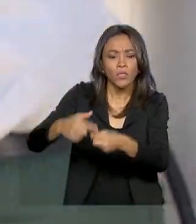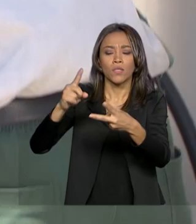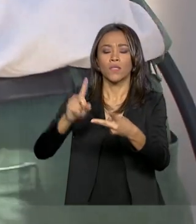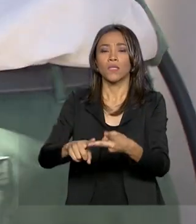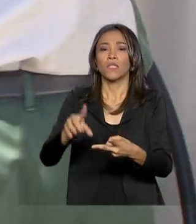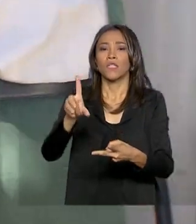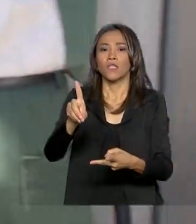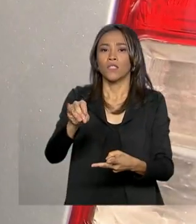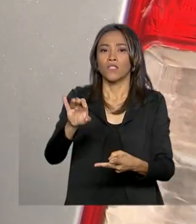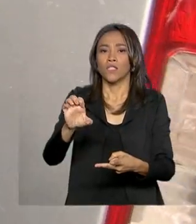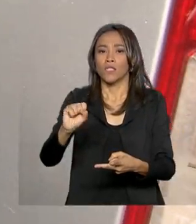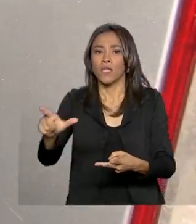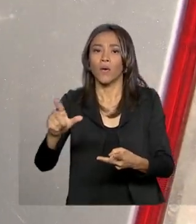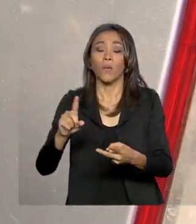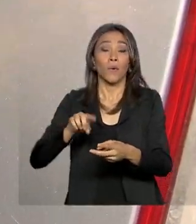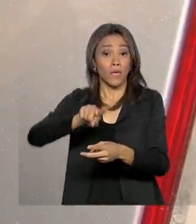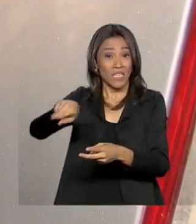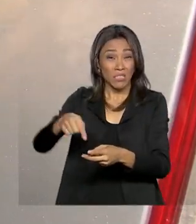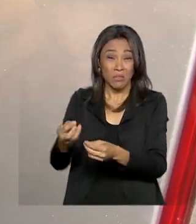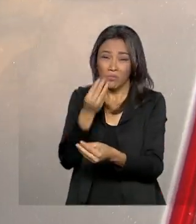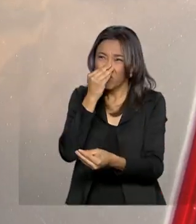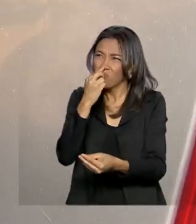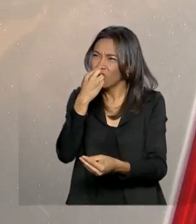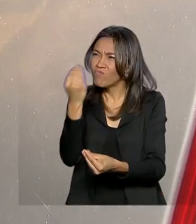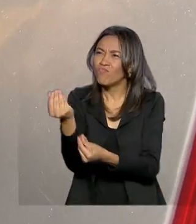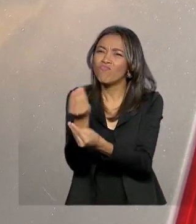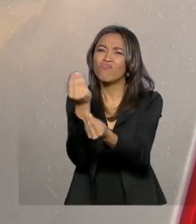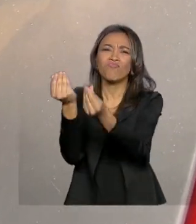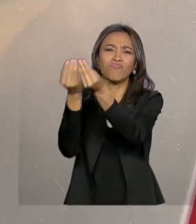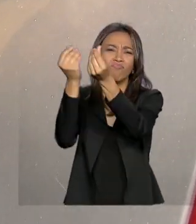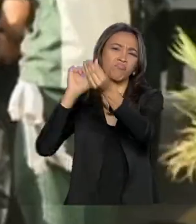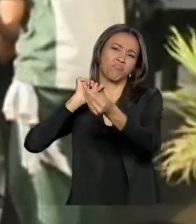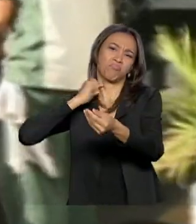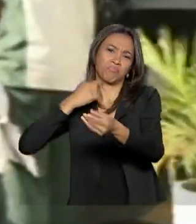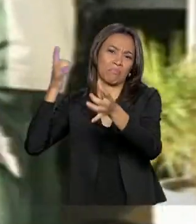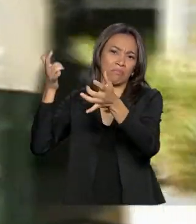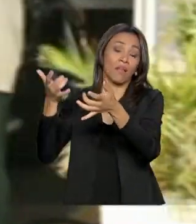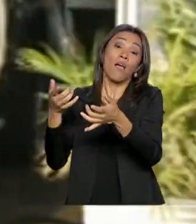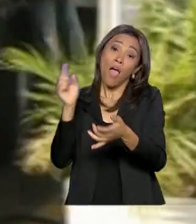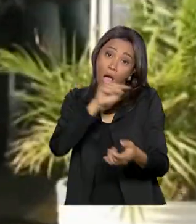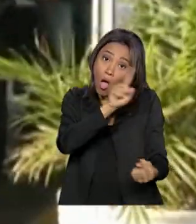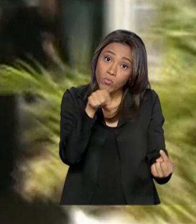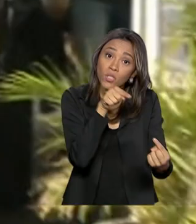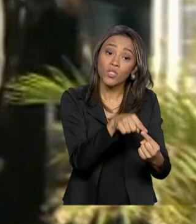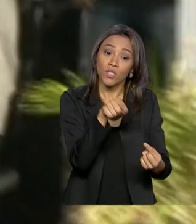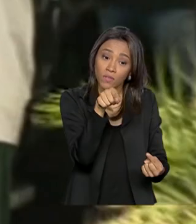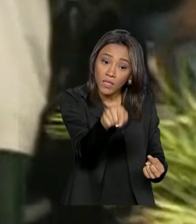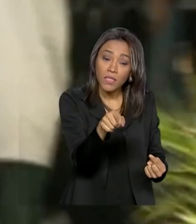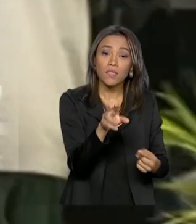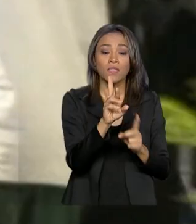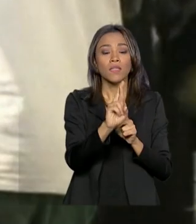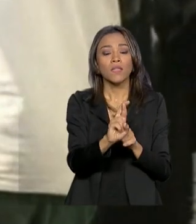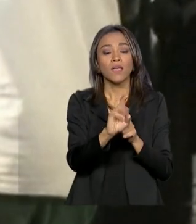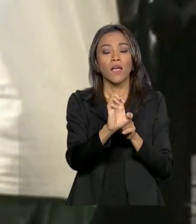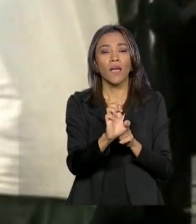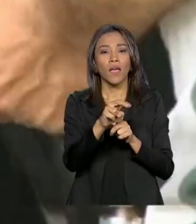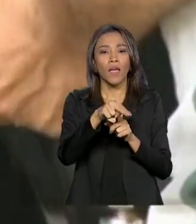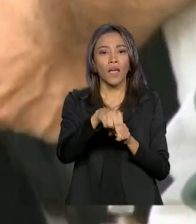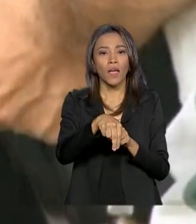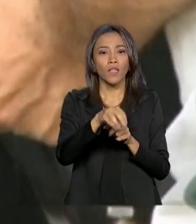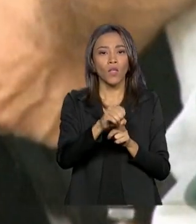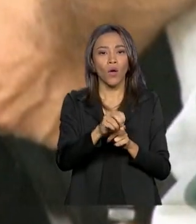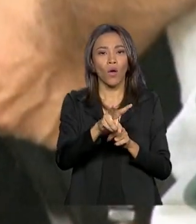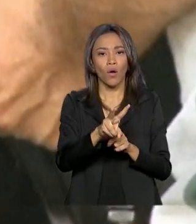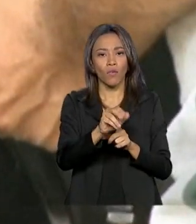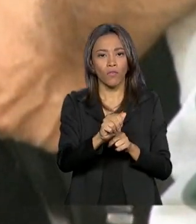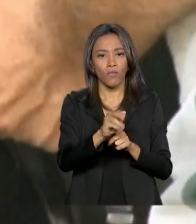altamente poluentes, e ajudar o meio ambiente. Este é o objetivo do RenovaBio, programa do governo federal